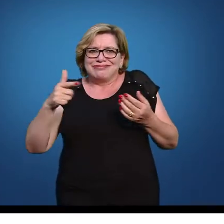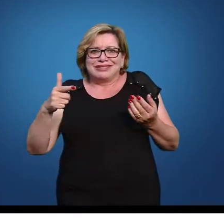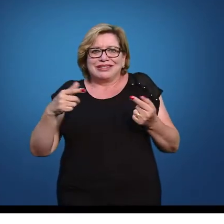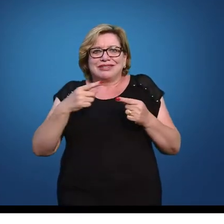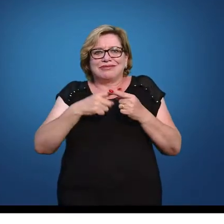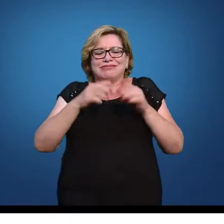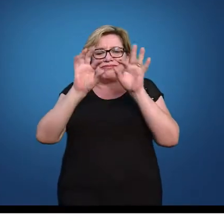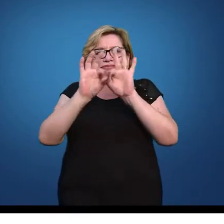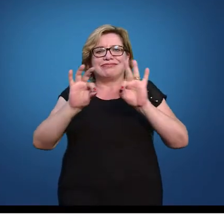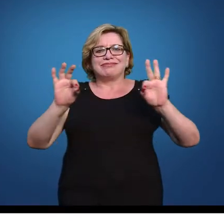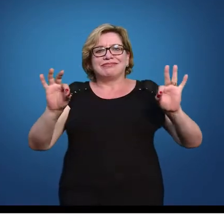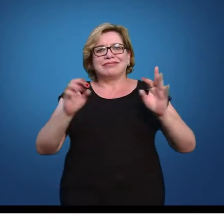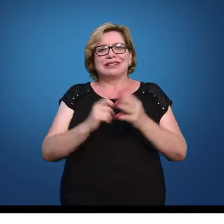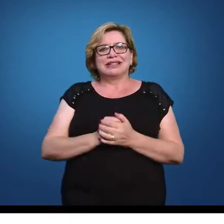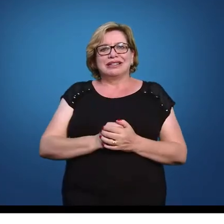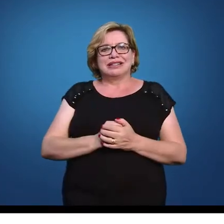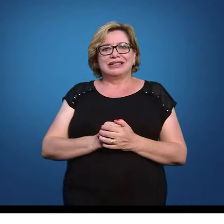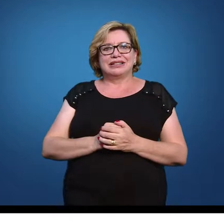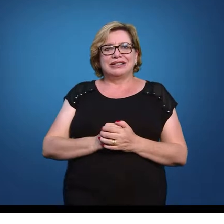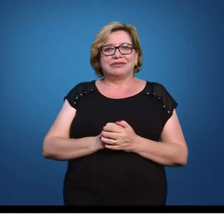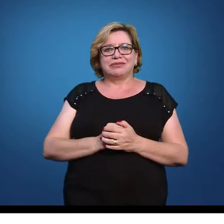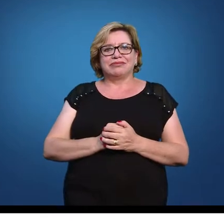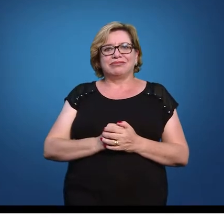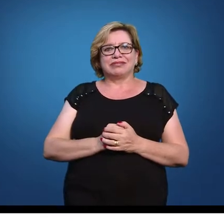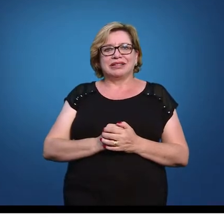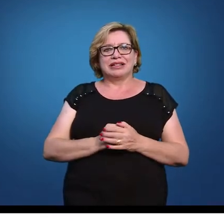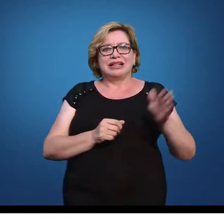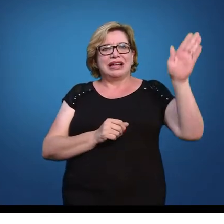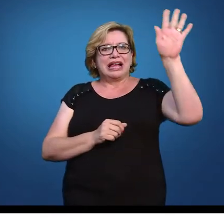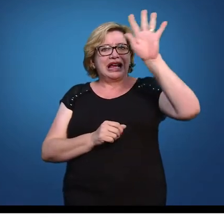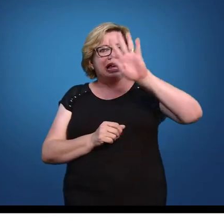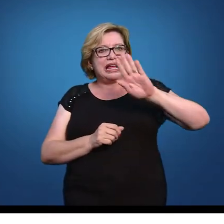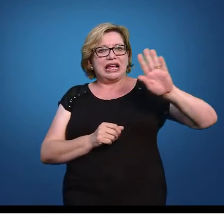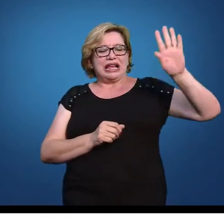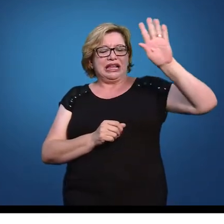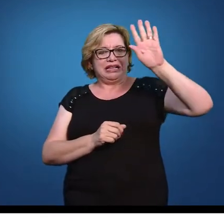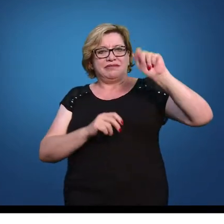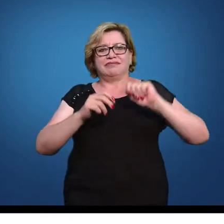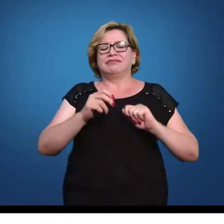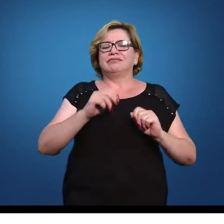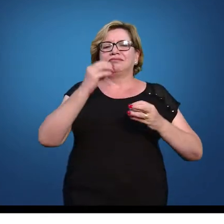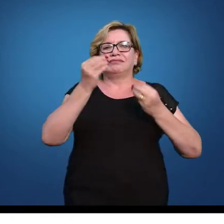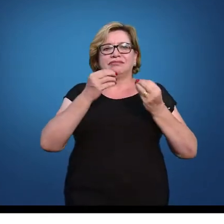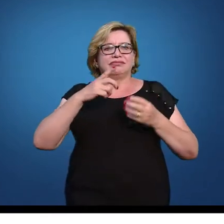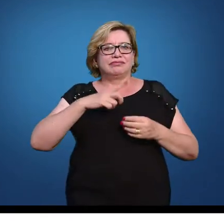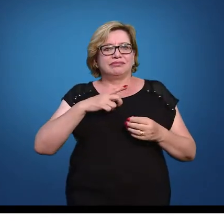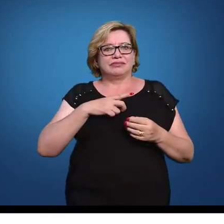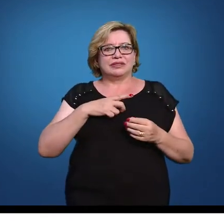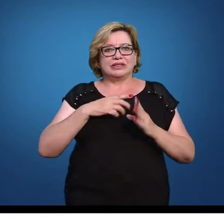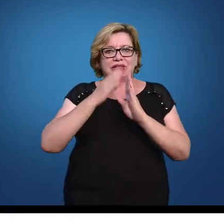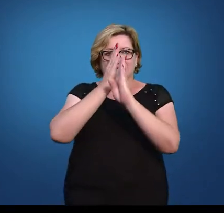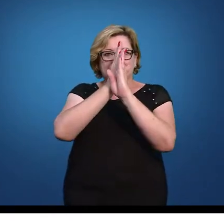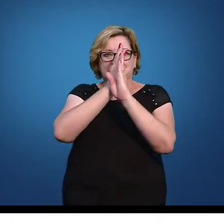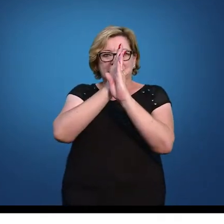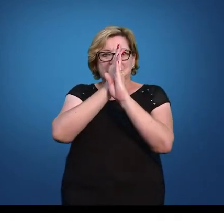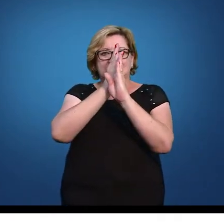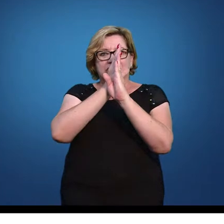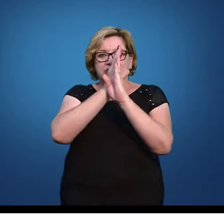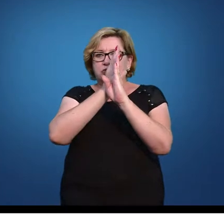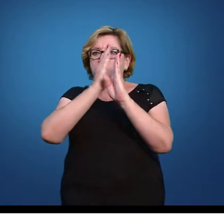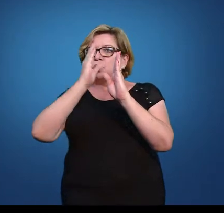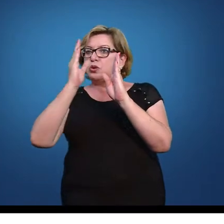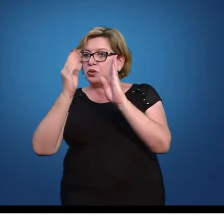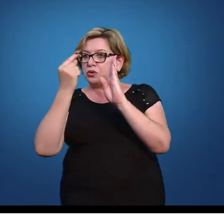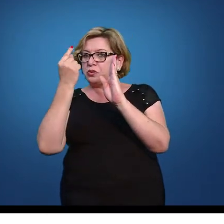parte de princípio simples. A área que eu tenho, vou usar esse exemplo aqui, do 0 até 1,